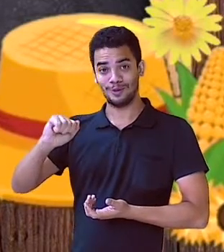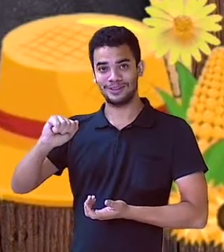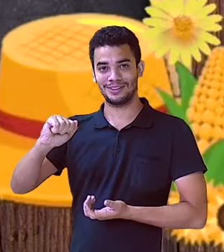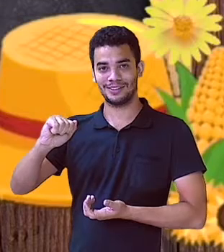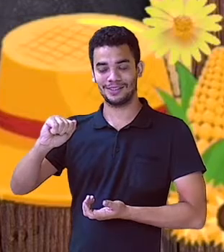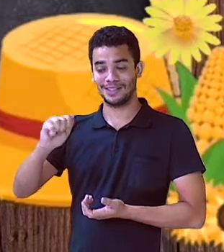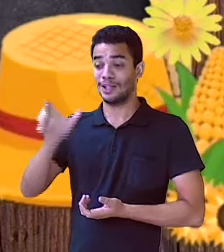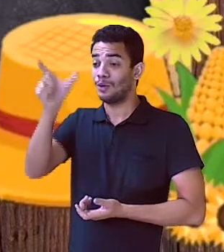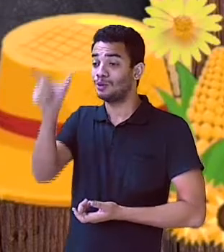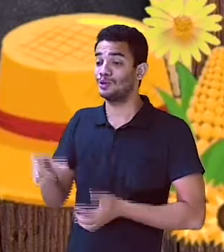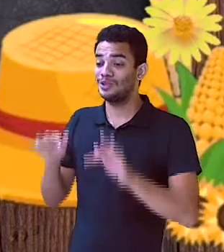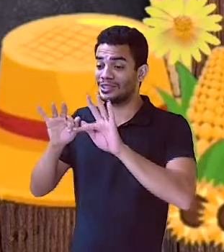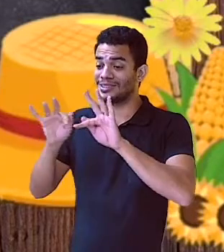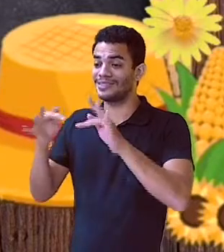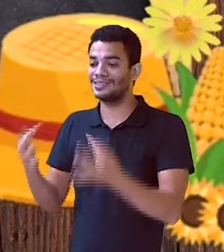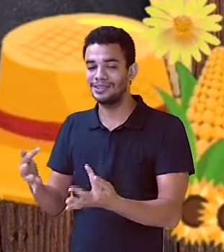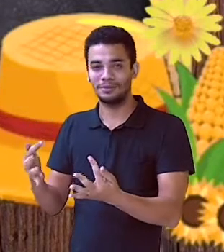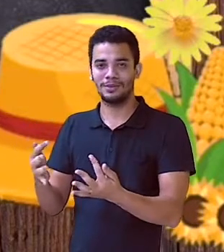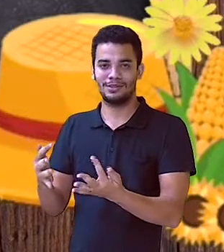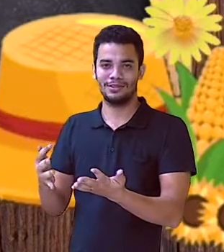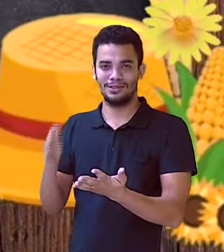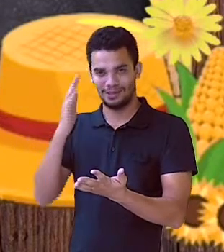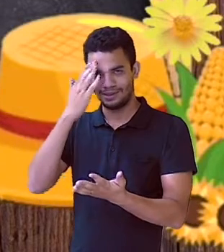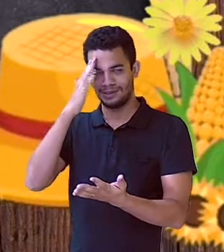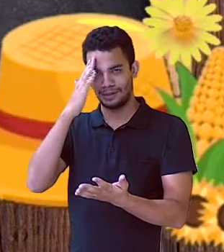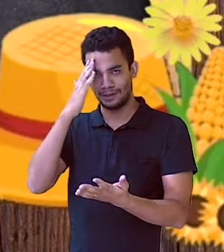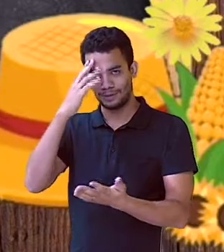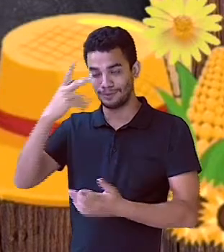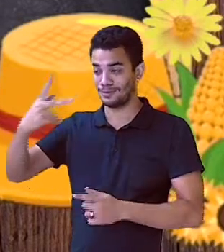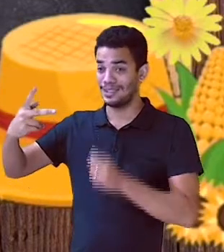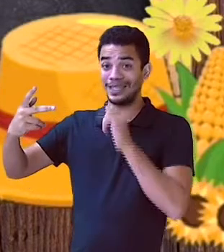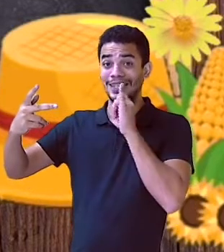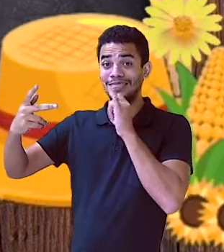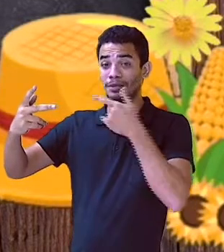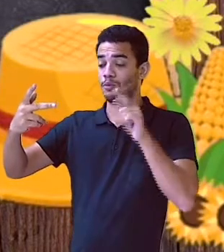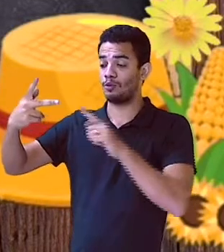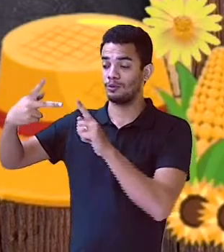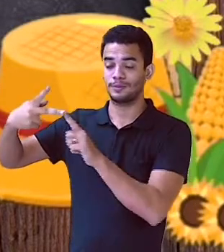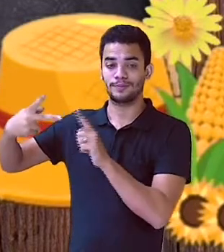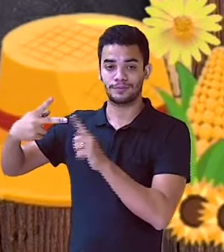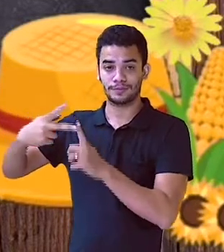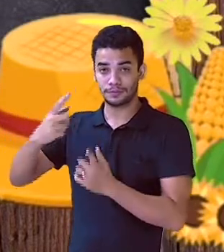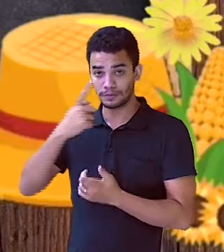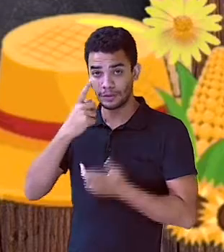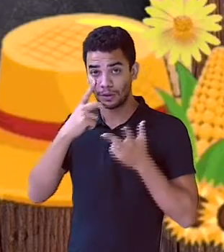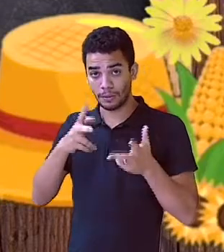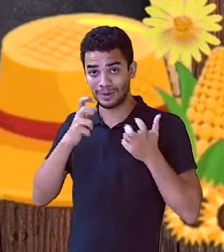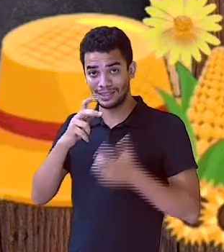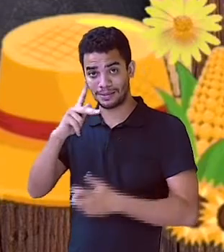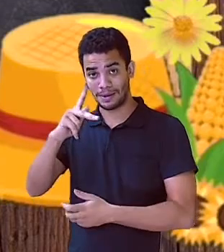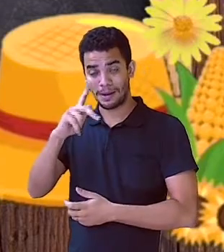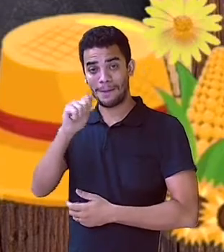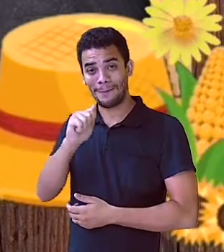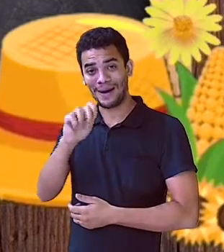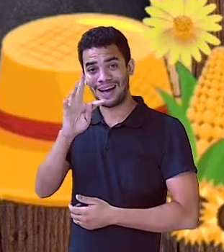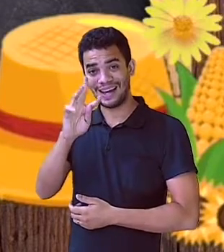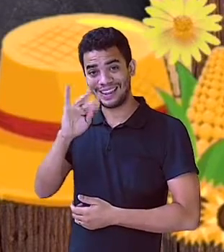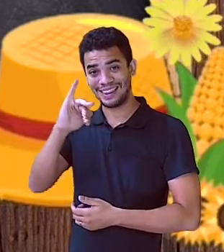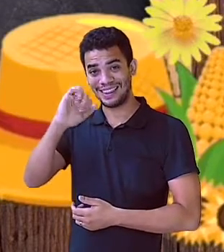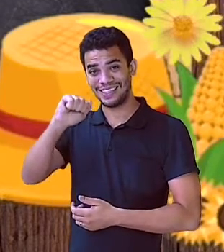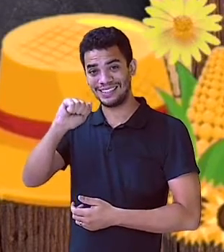realiza a ação. Próximo exemplo. Patrícia adora milho cozido. Verbo